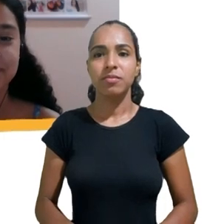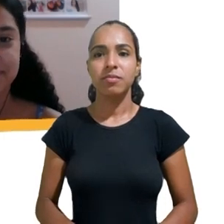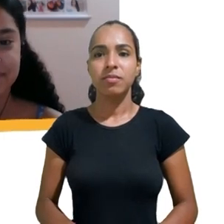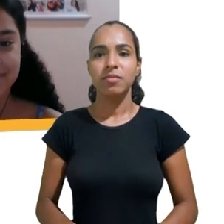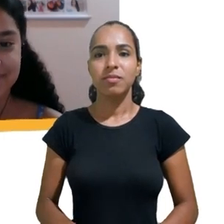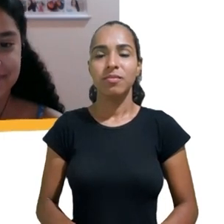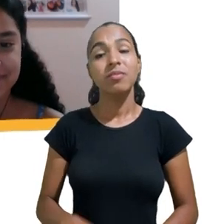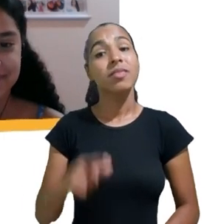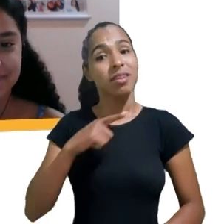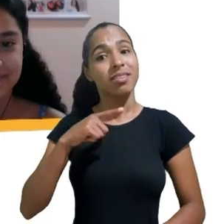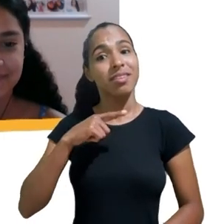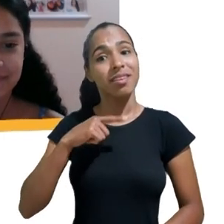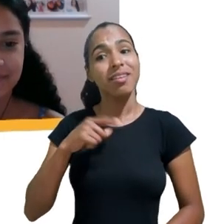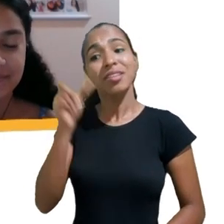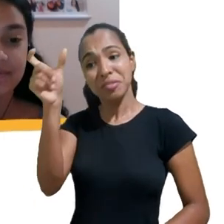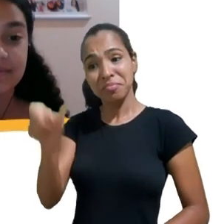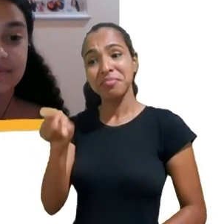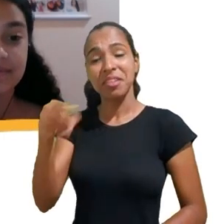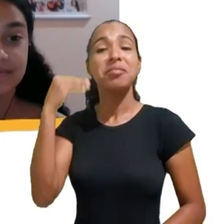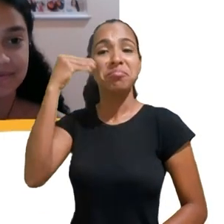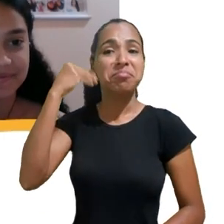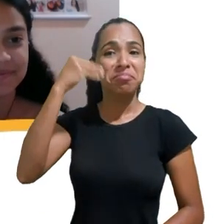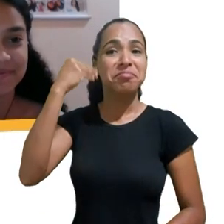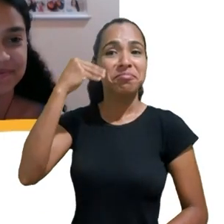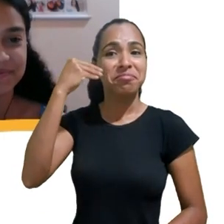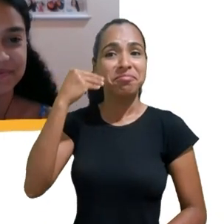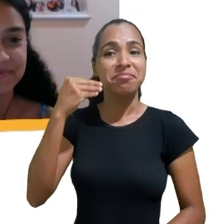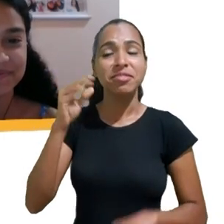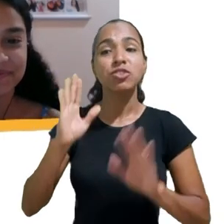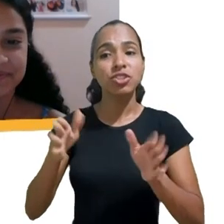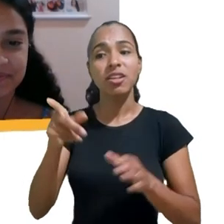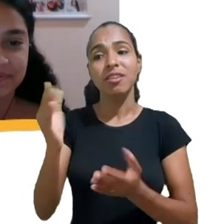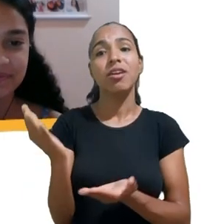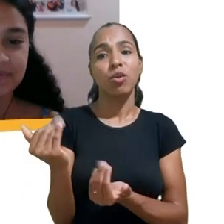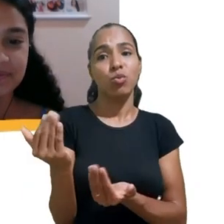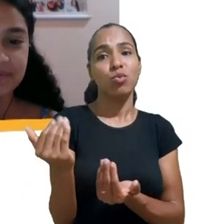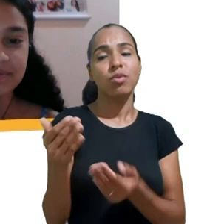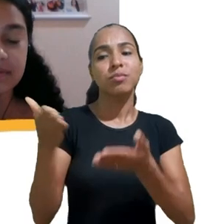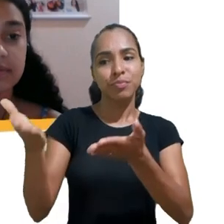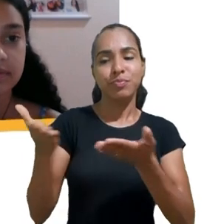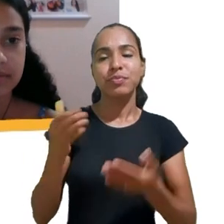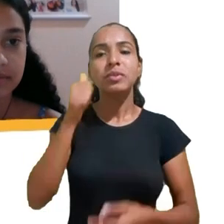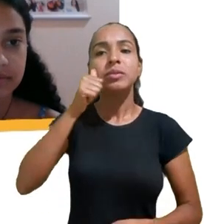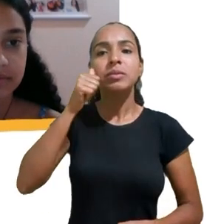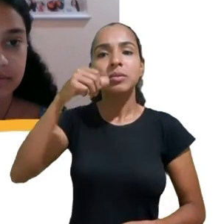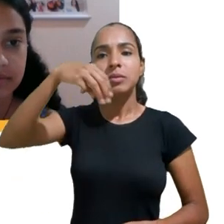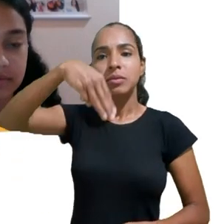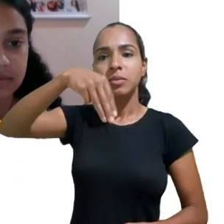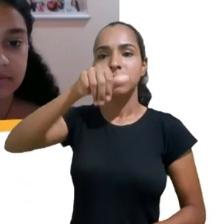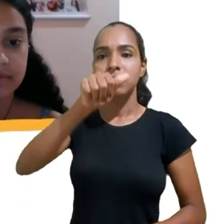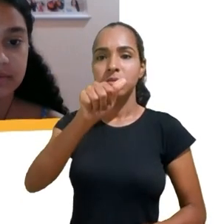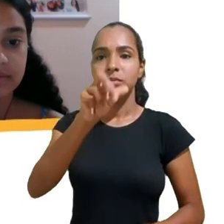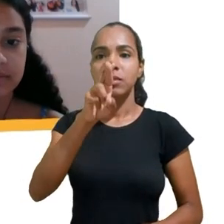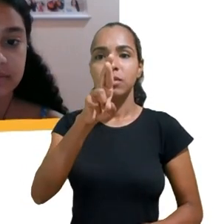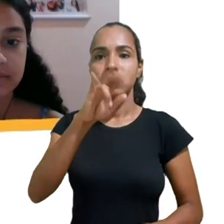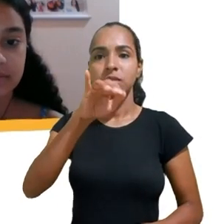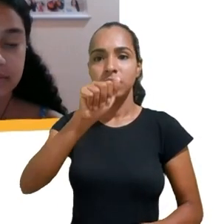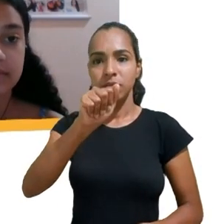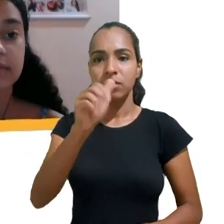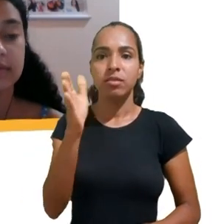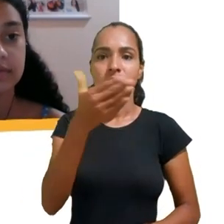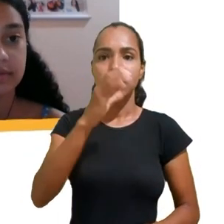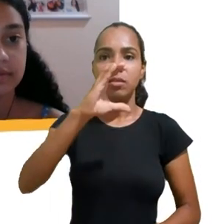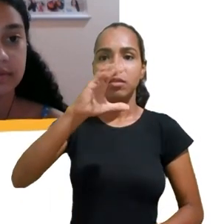experiência dela, enquanto adolescente. Queria chamar aqui a Maria Clara Lacerda, do Santos, que ela tem 15 anos,